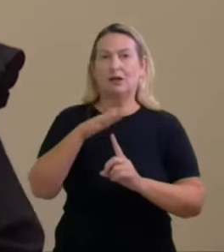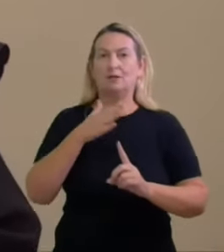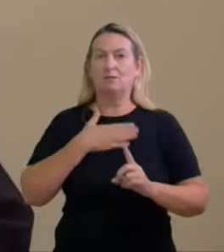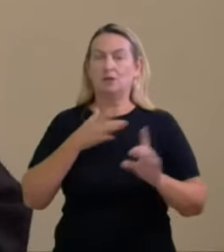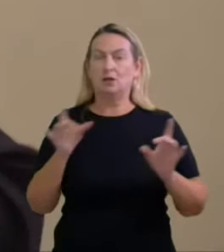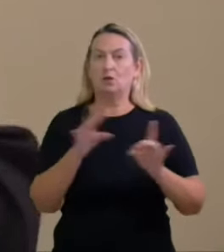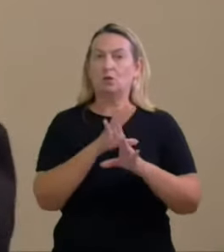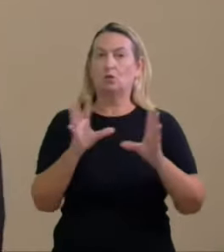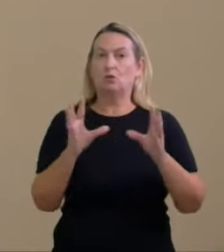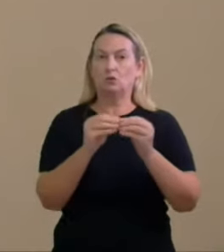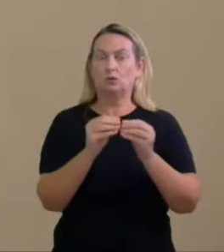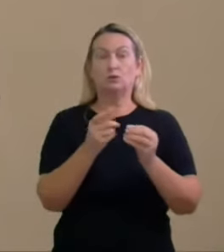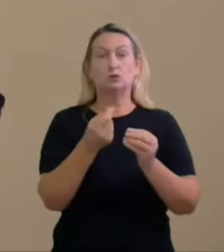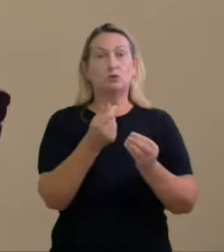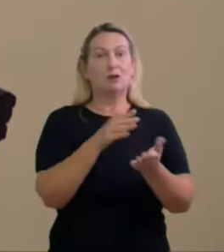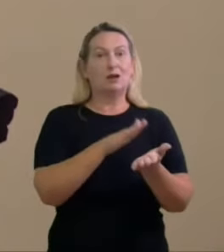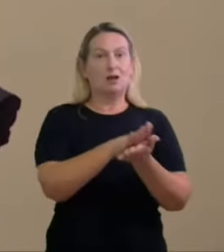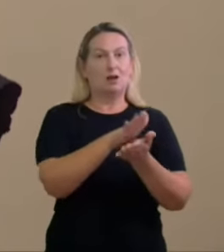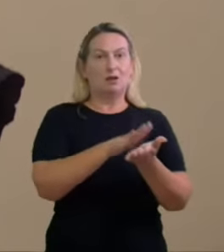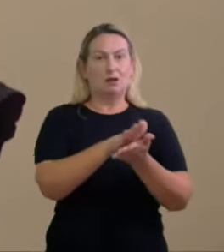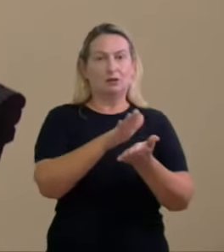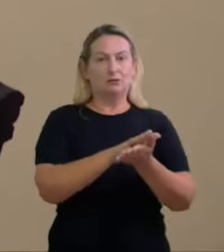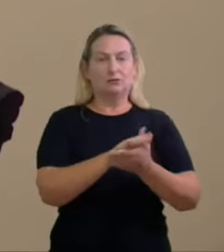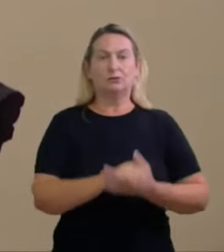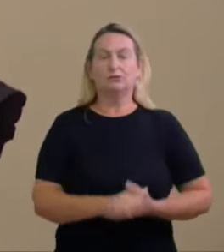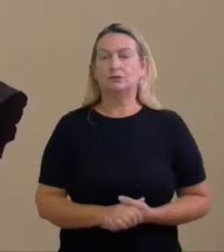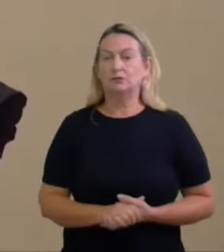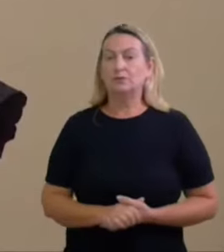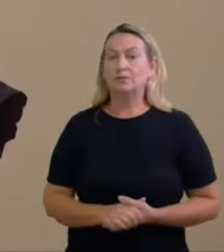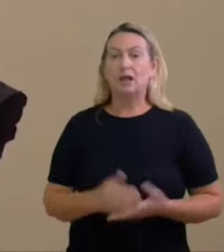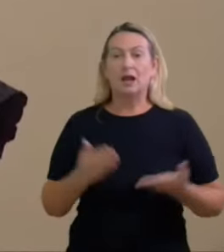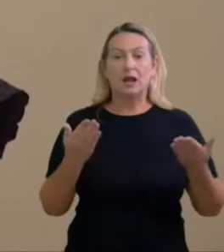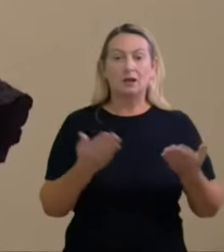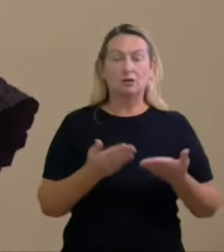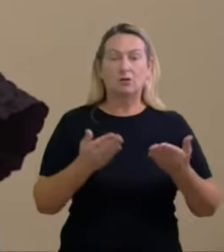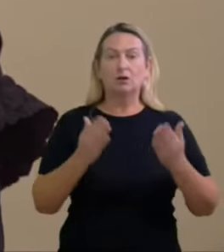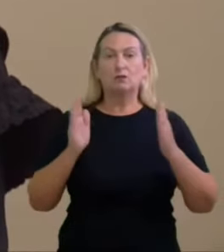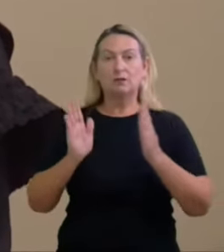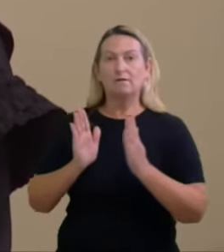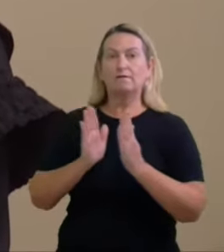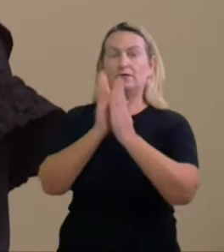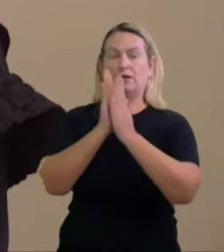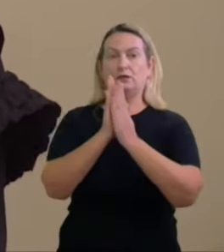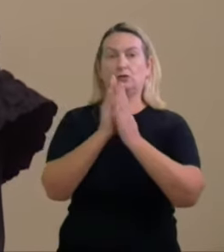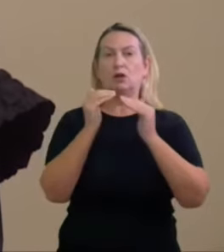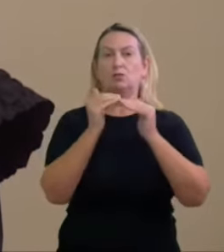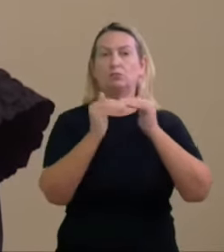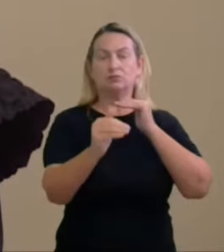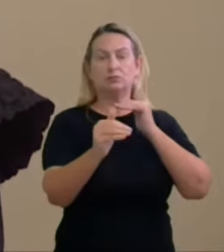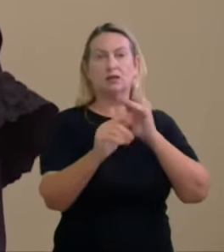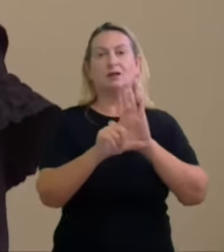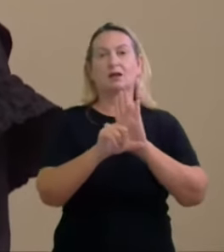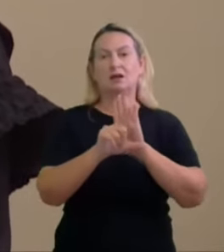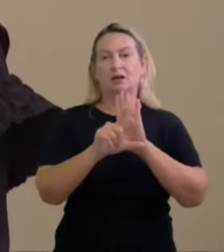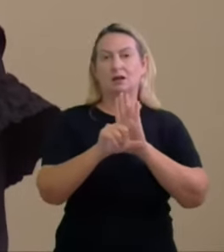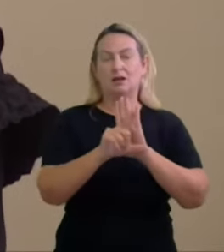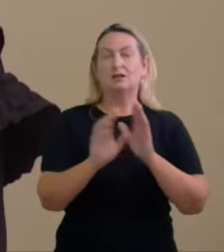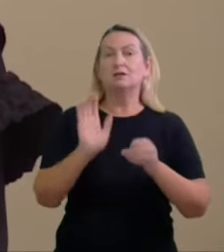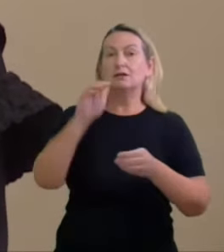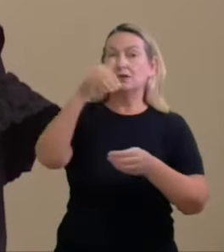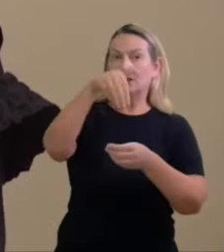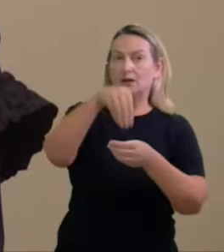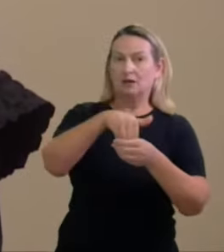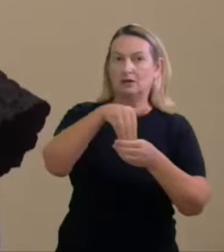em relação aos gastos passo aqui então agora a enfrentar os ilícitos eleitorais que são imputados aos